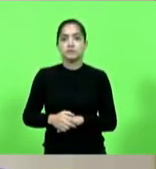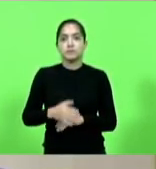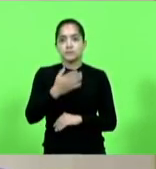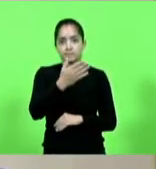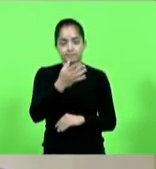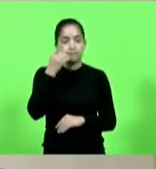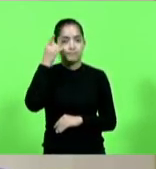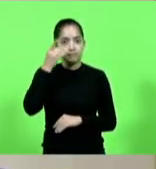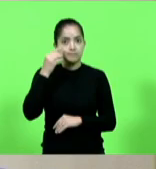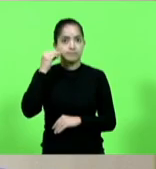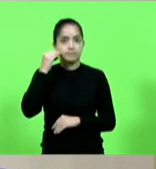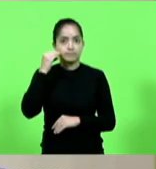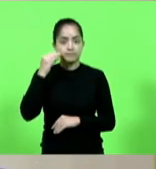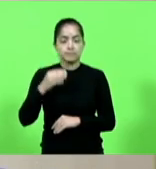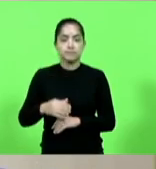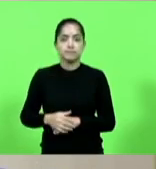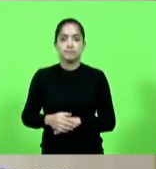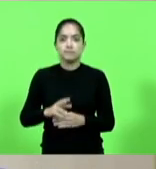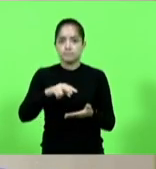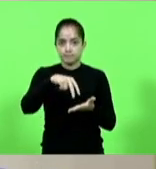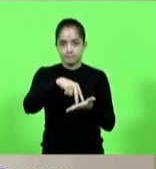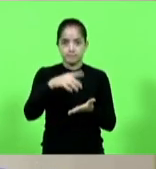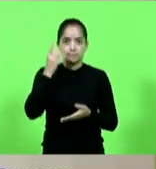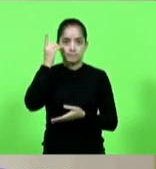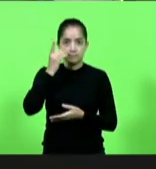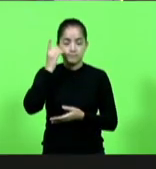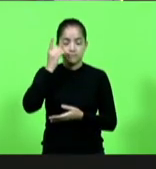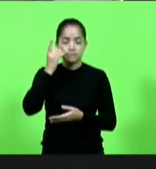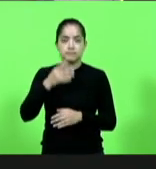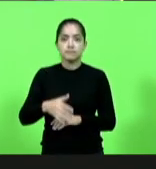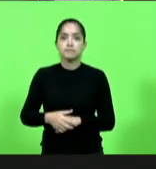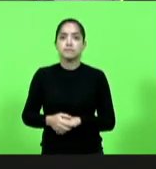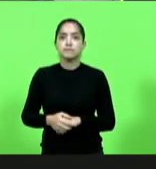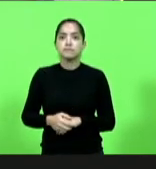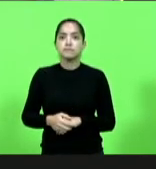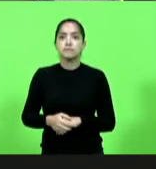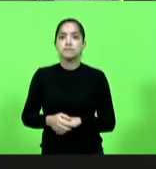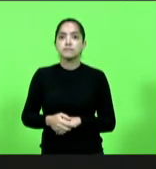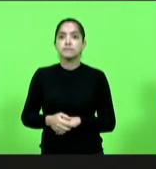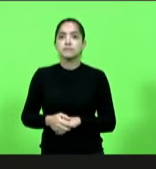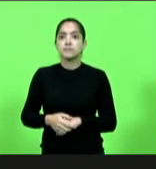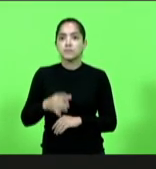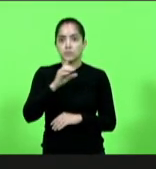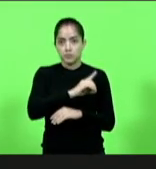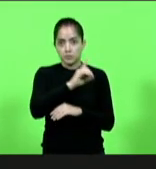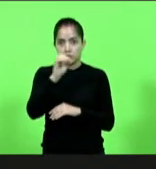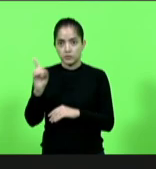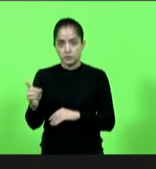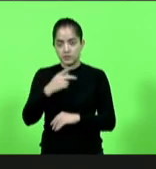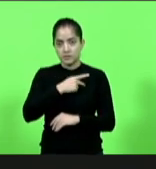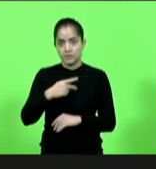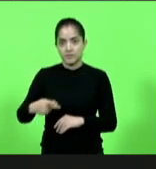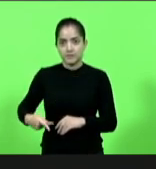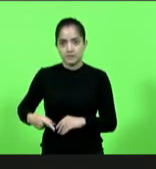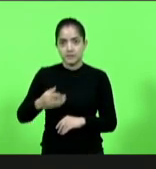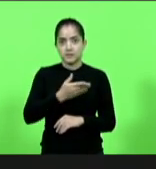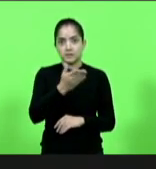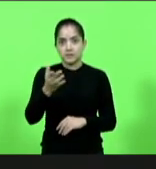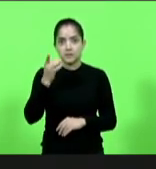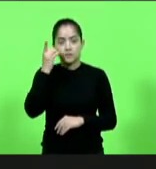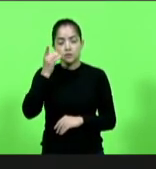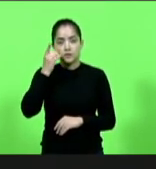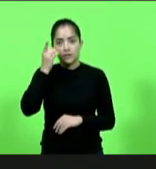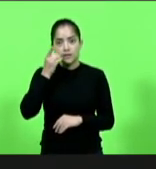Marlene, pois não? Vossa Excelência será 9 minutos, deputada. Bom dia, senhor presidente. Bom dia a demais colegas.